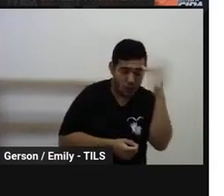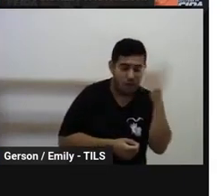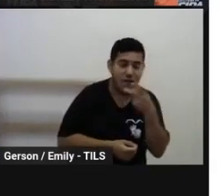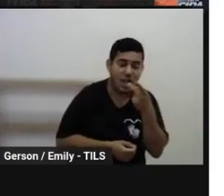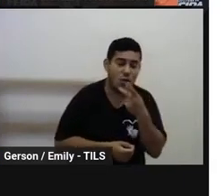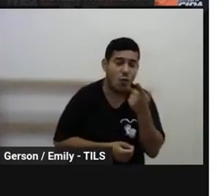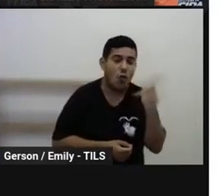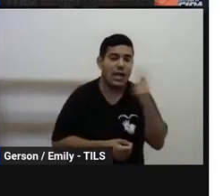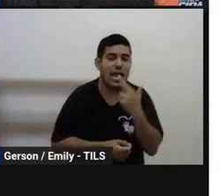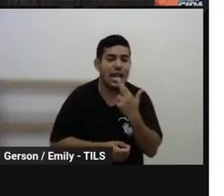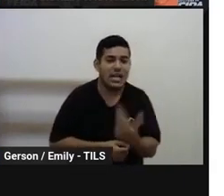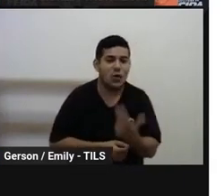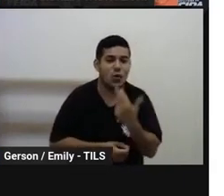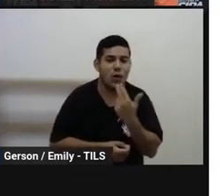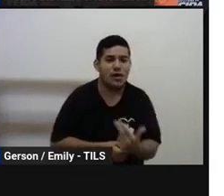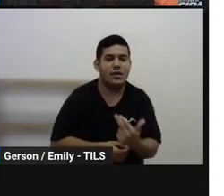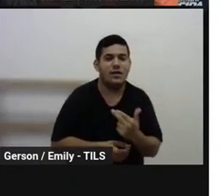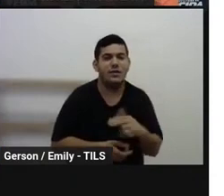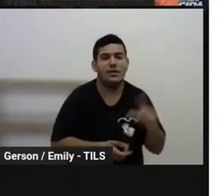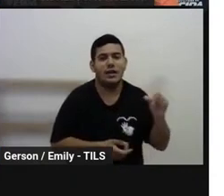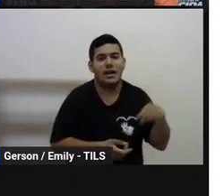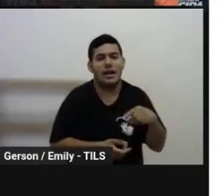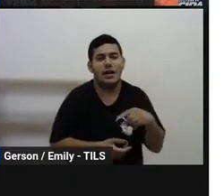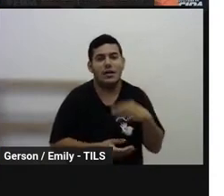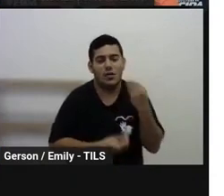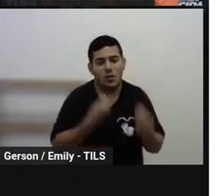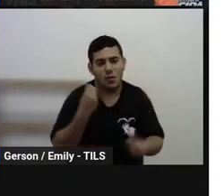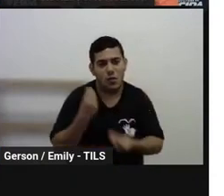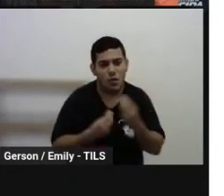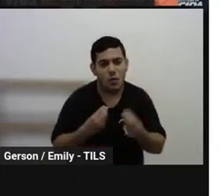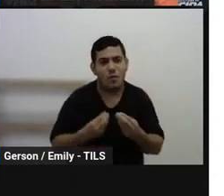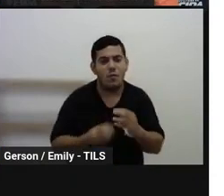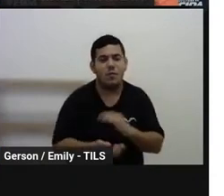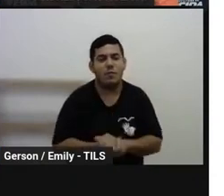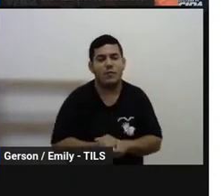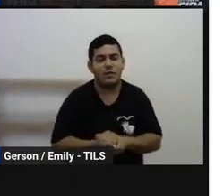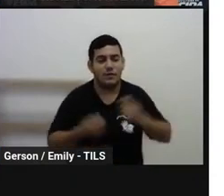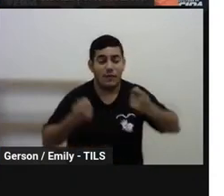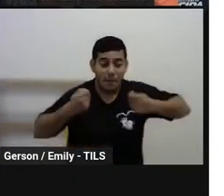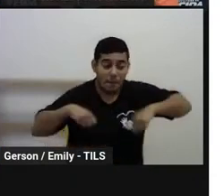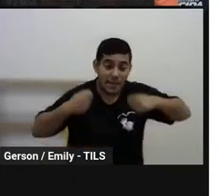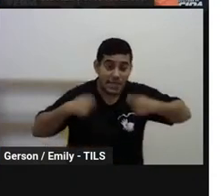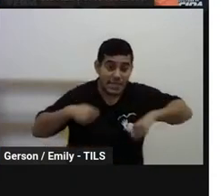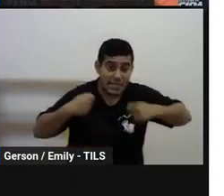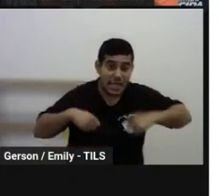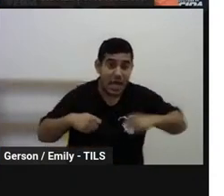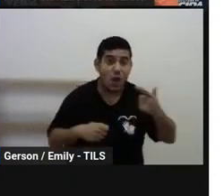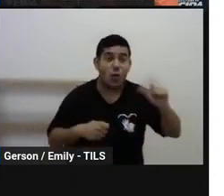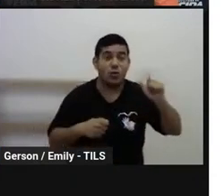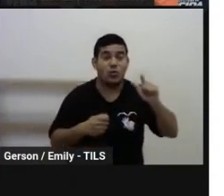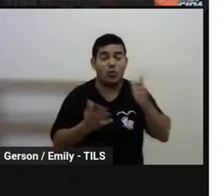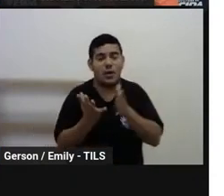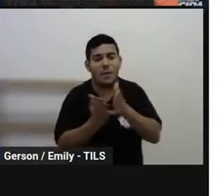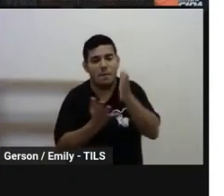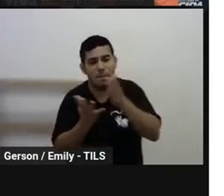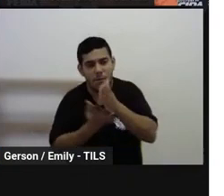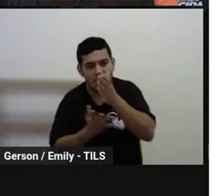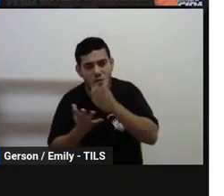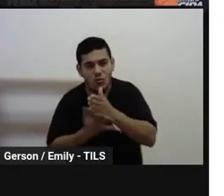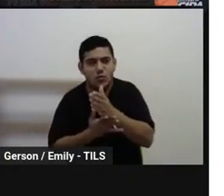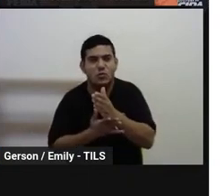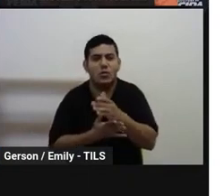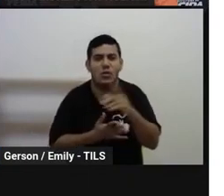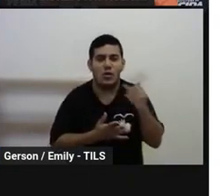língua, possivelmente, vai ter, vão ser necessários outros caminhos, né, para além da